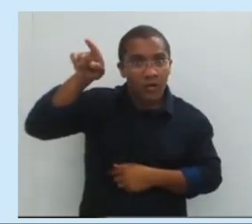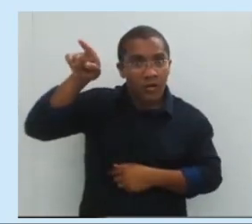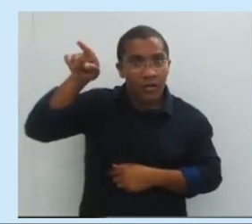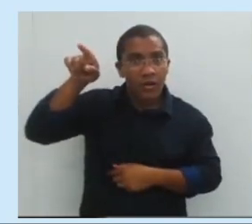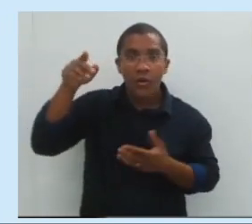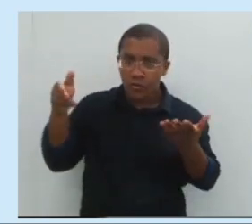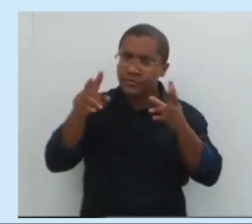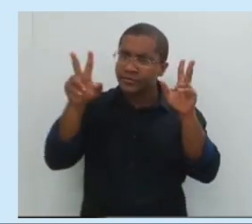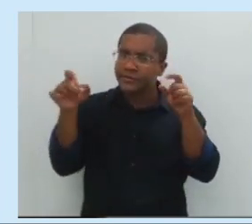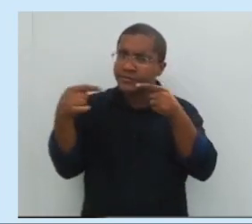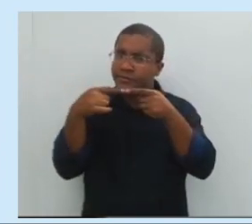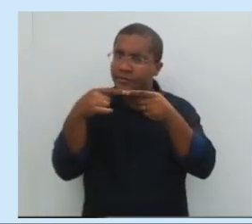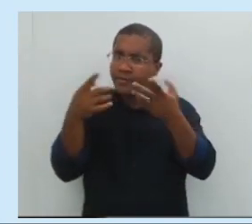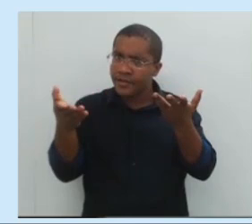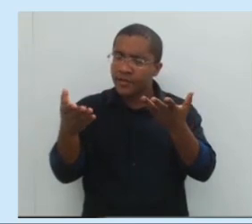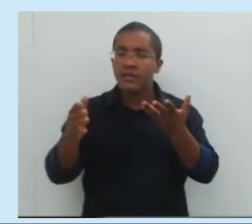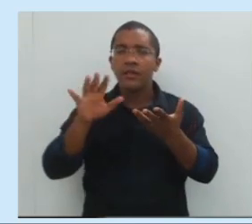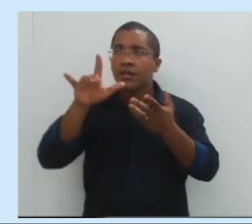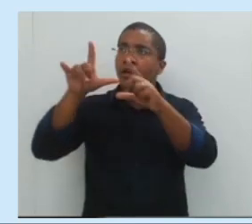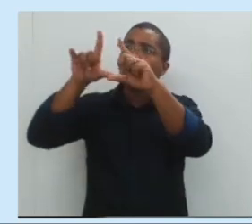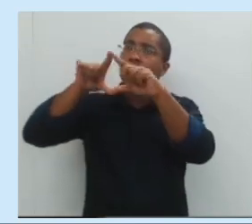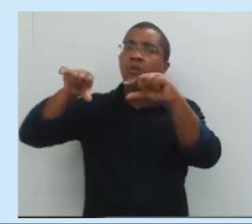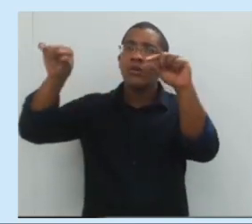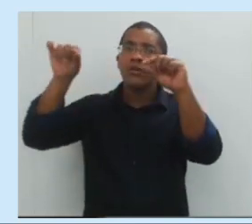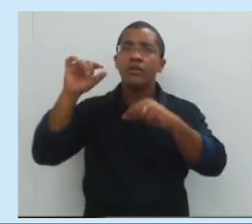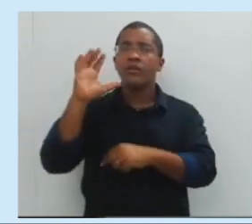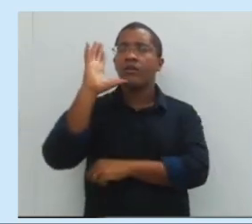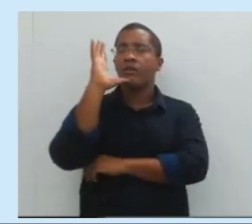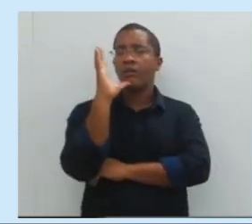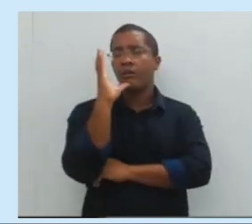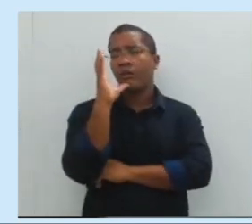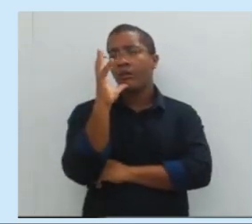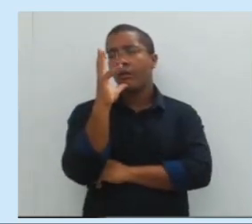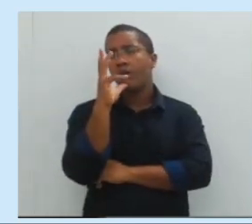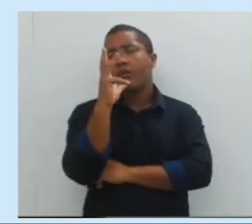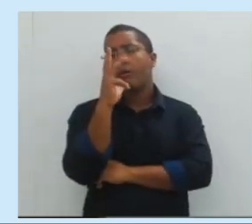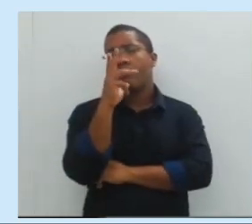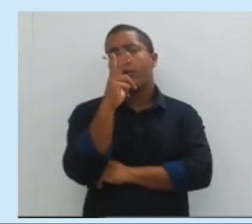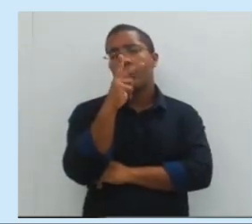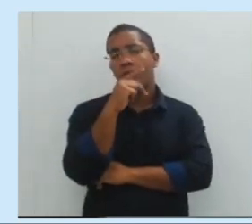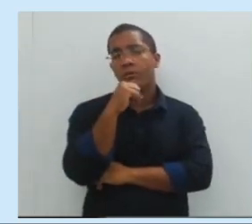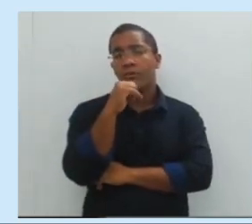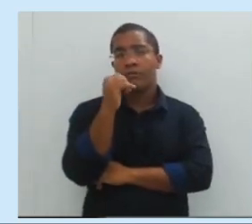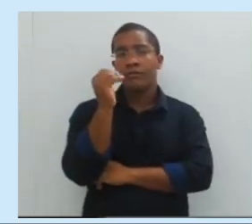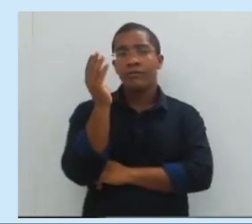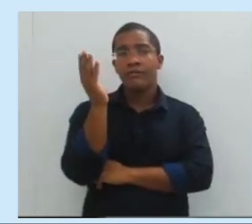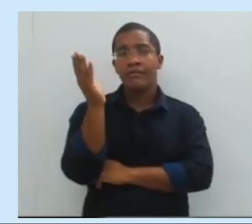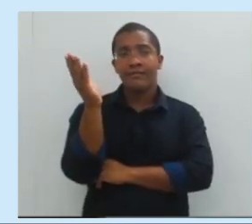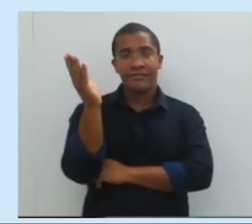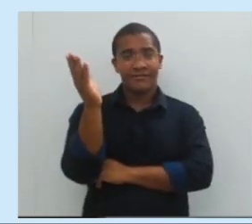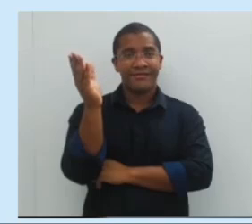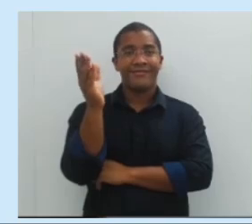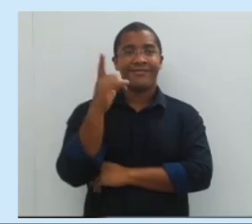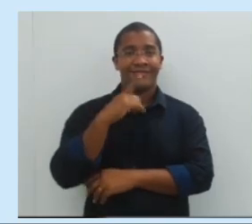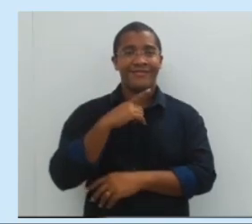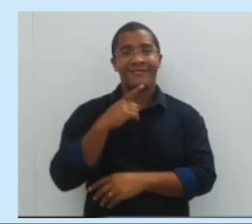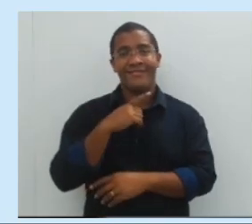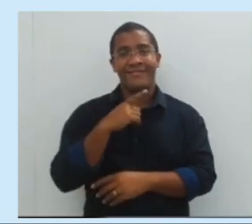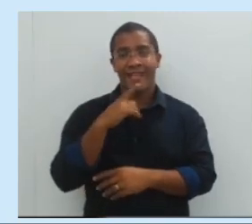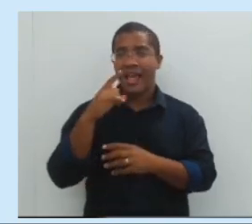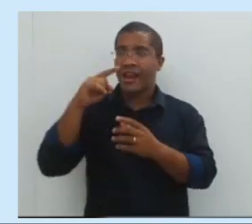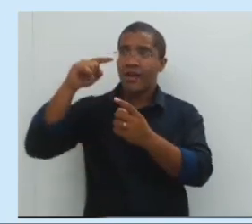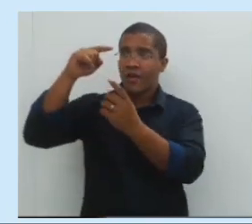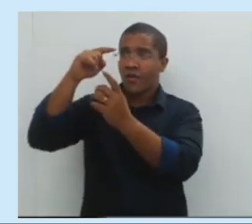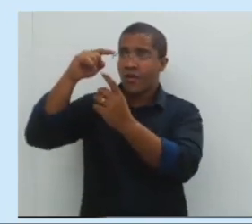que é o tema da aula, a lua é mais lentinha para girar em